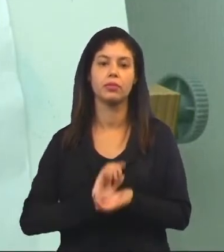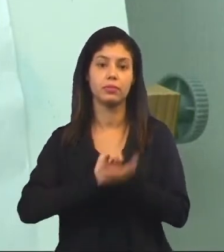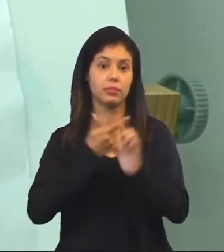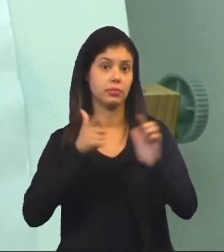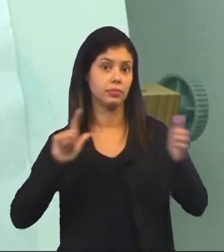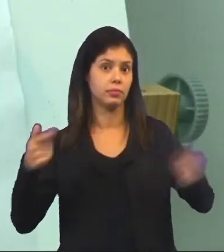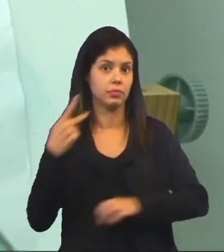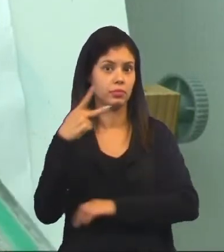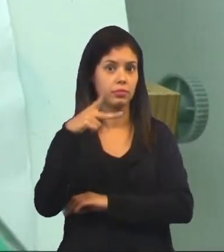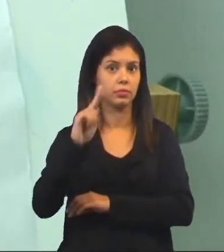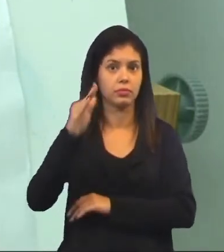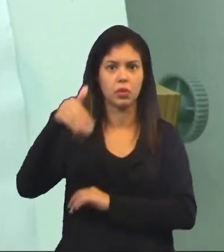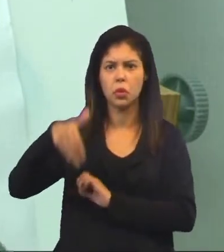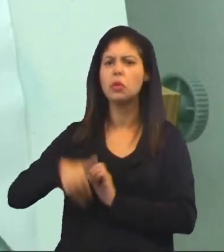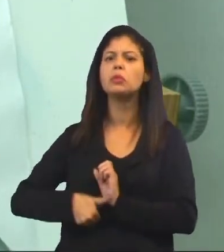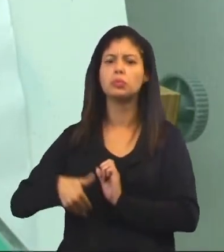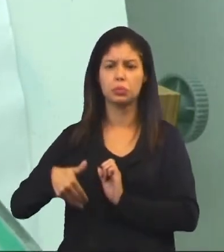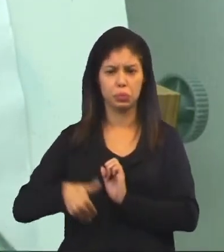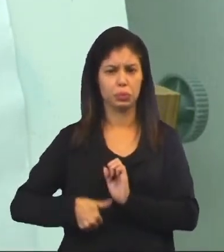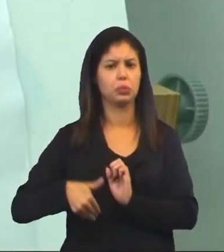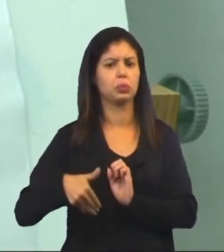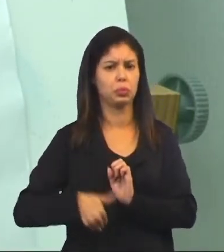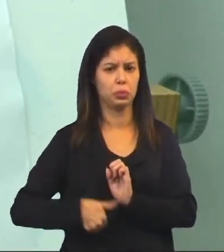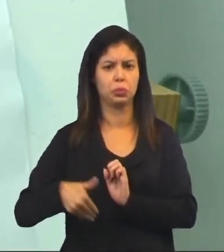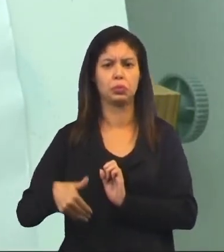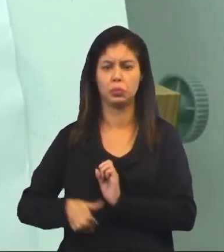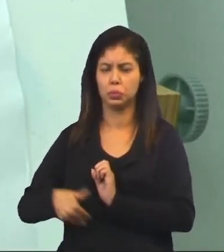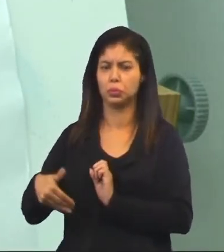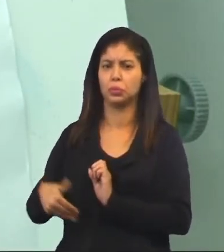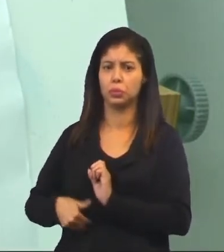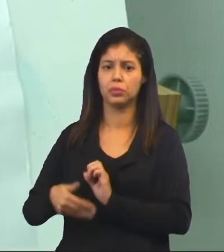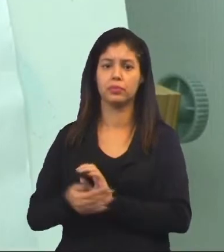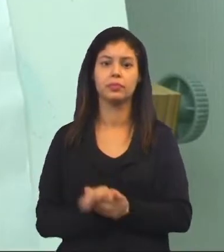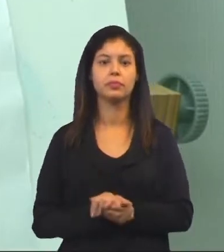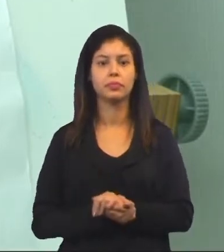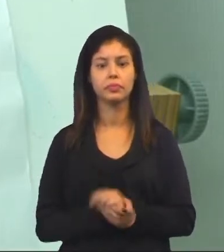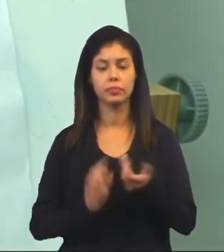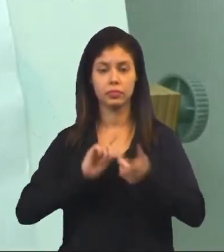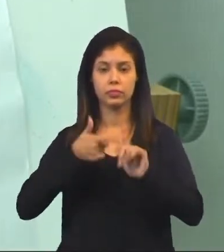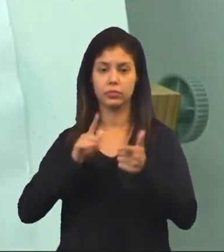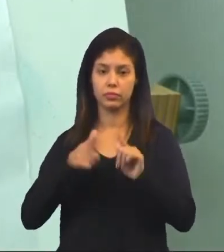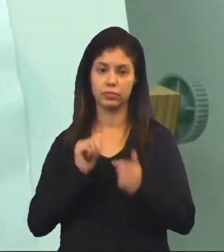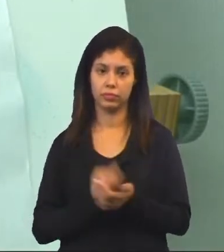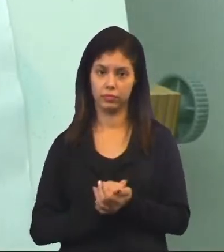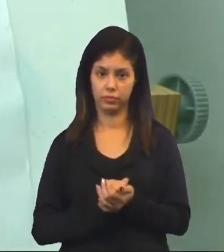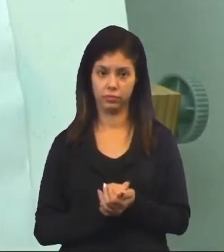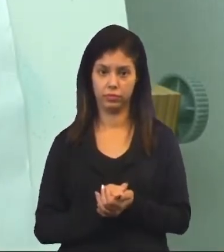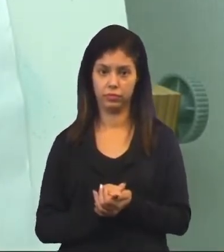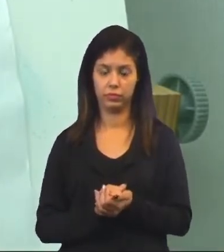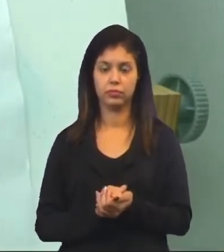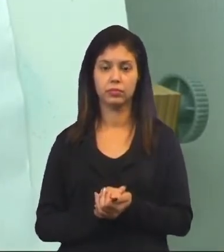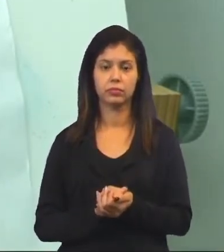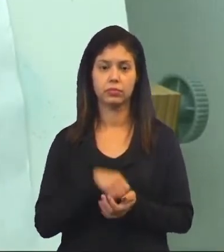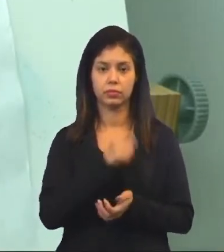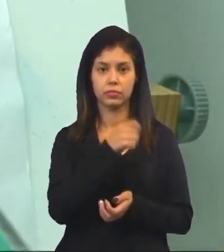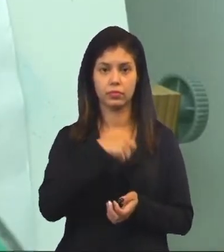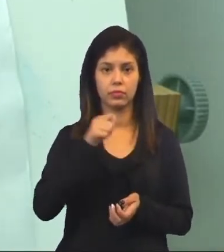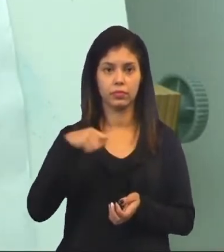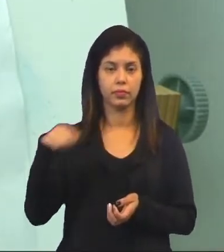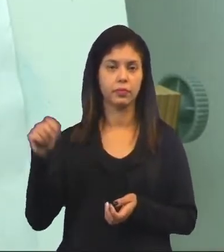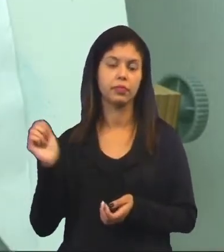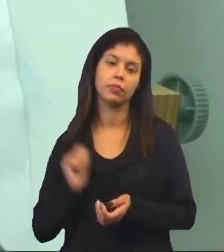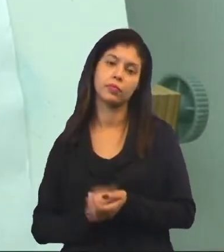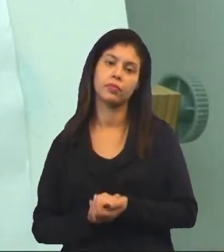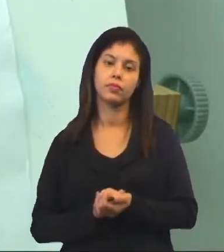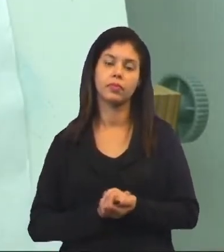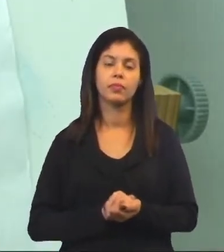aqui. Do tamanho da sua. Aí embaixo está com a letra cursiva. Do